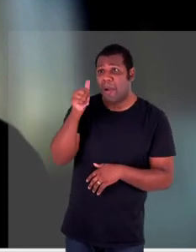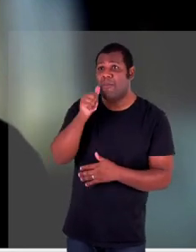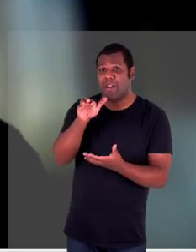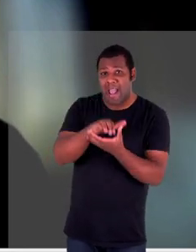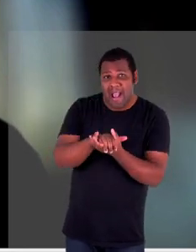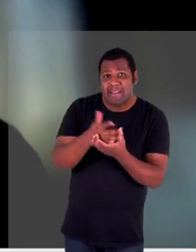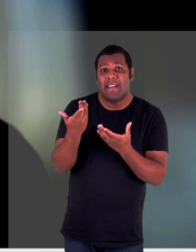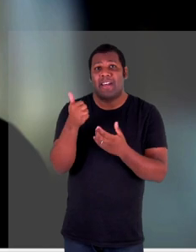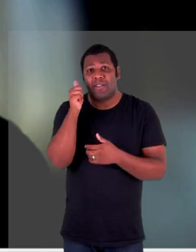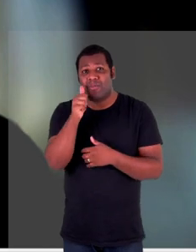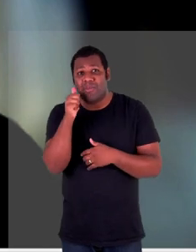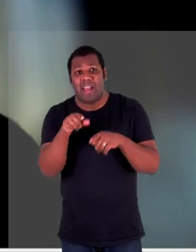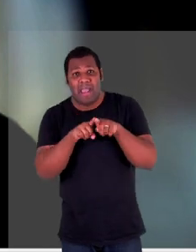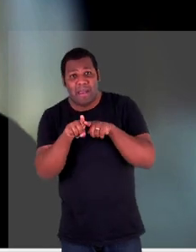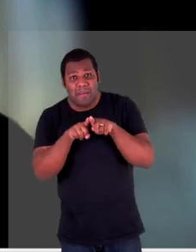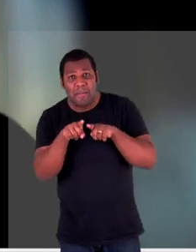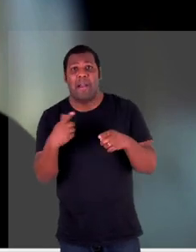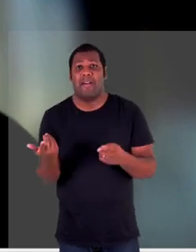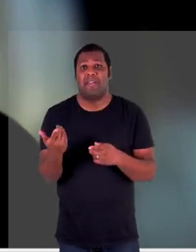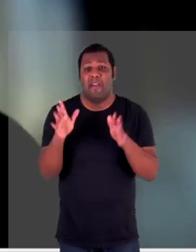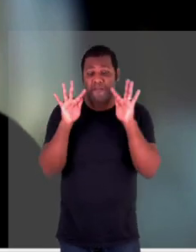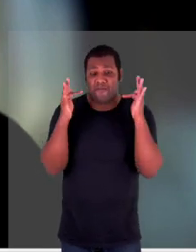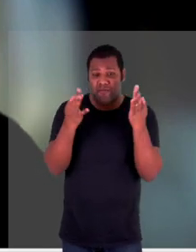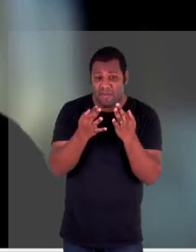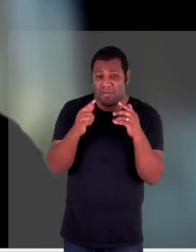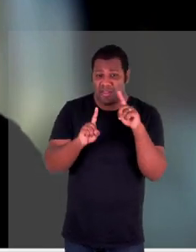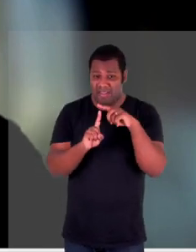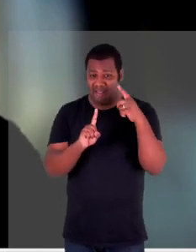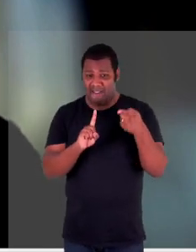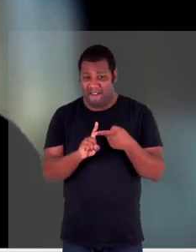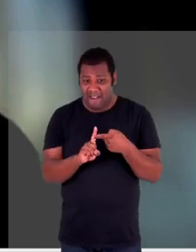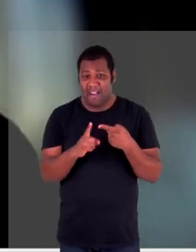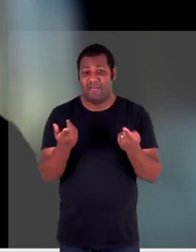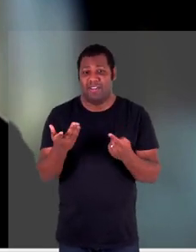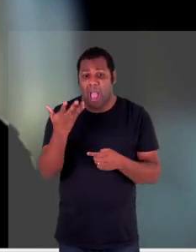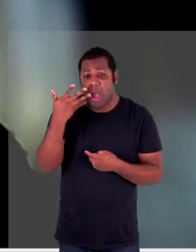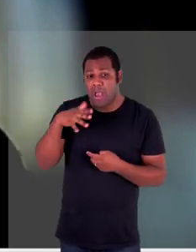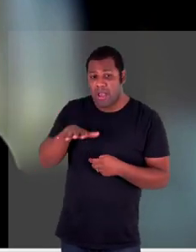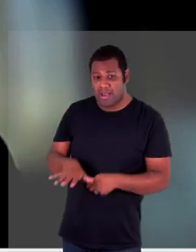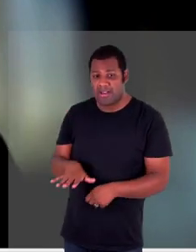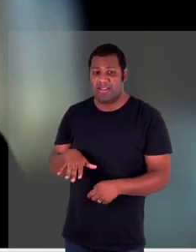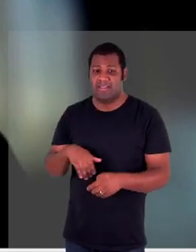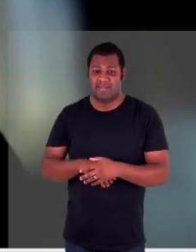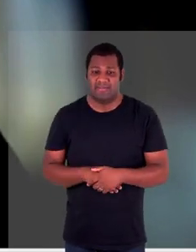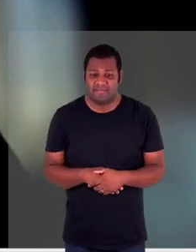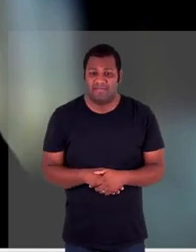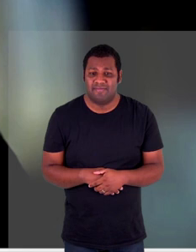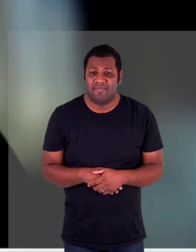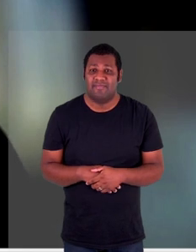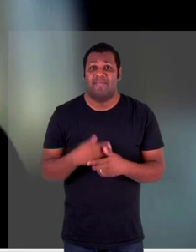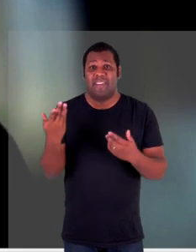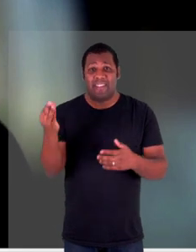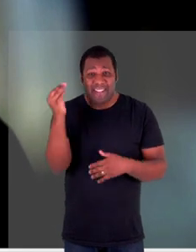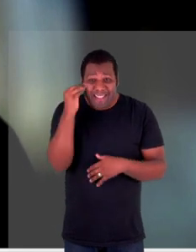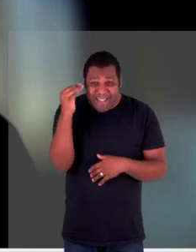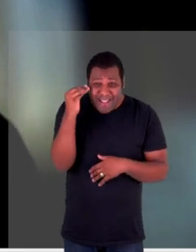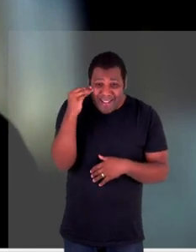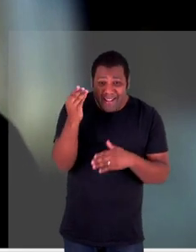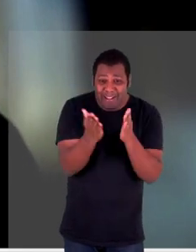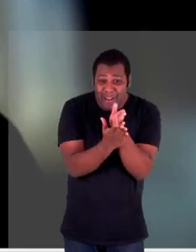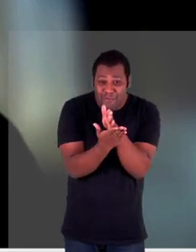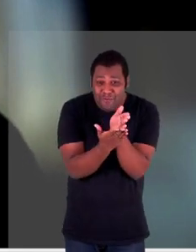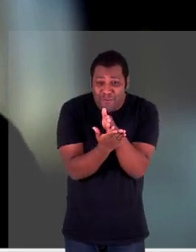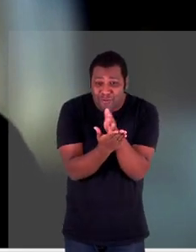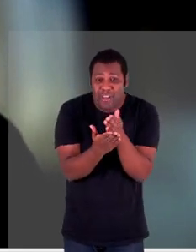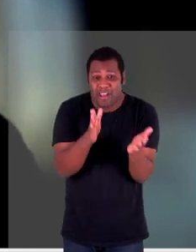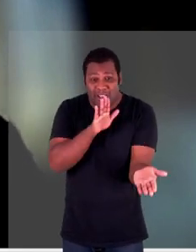mães grávidas crianças pequenas para as fronteiras para que eles pudessem sair da Ucrânia e buscar refúgio